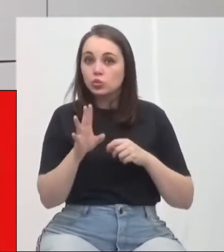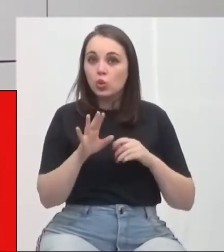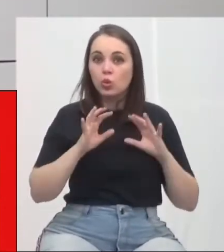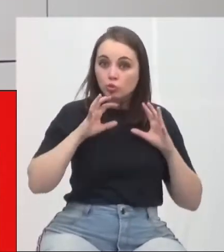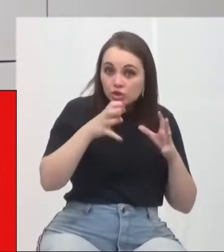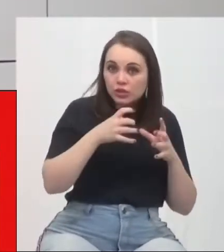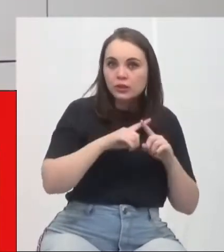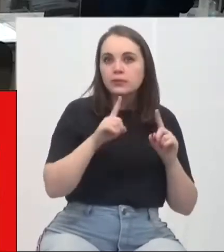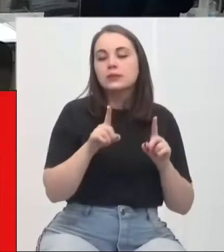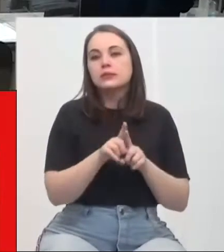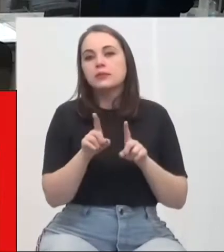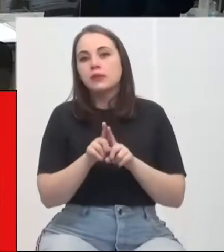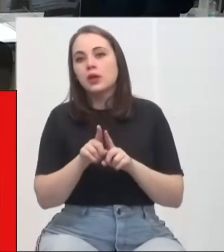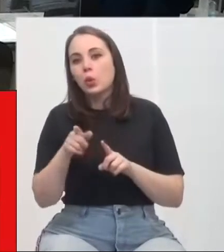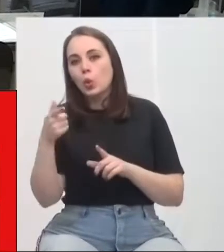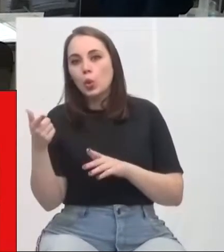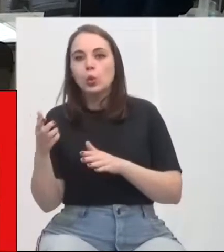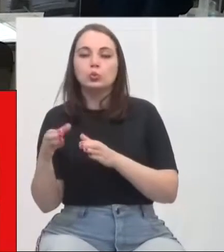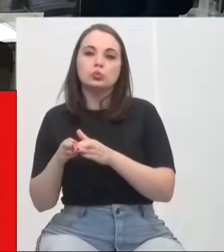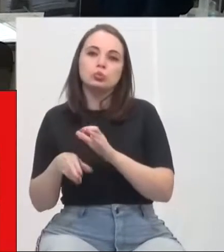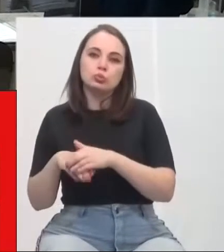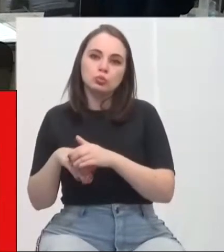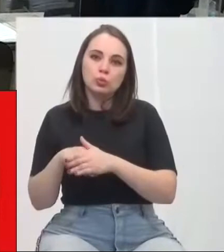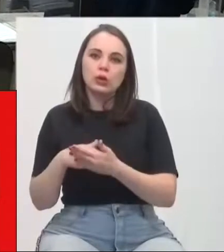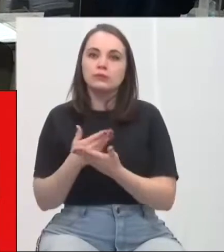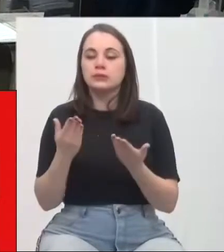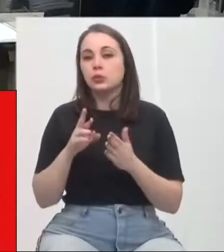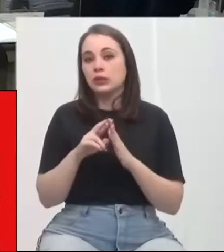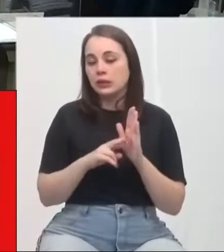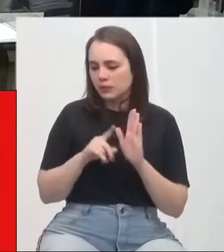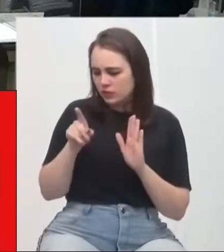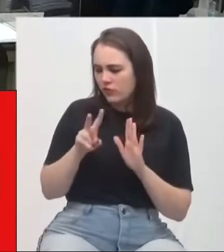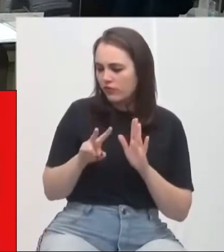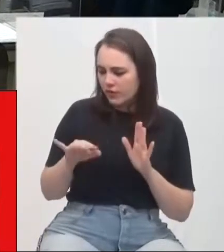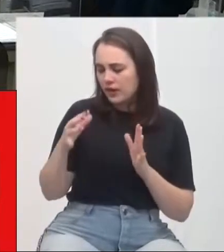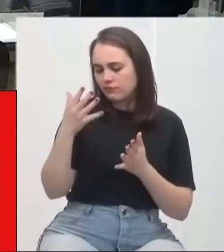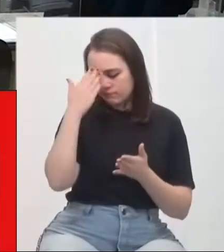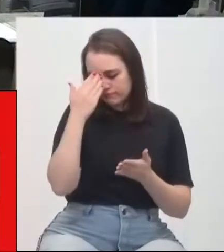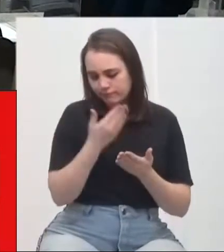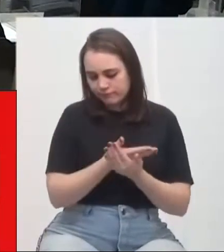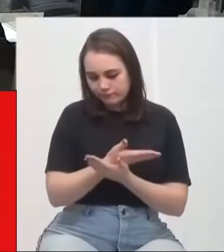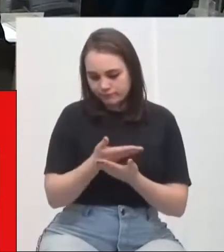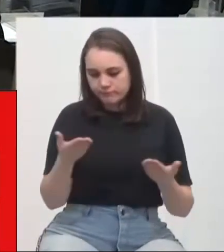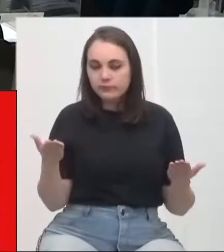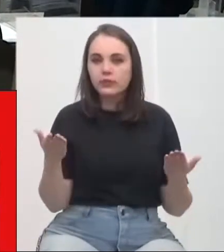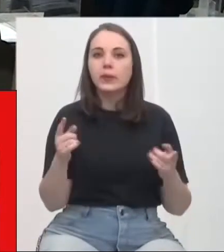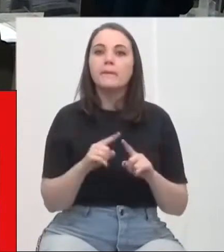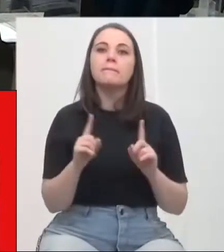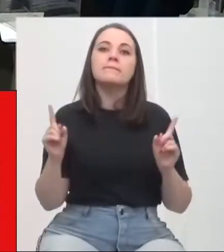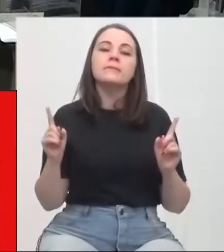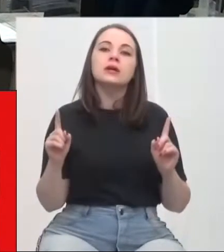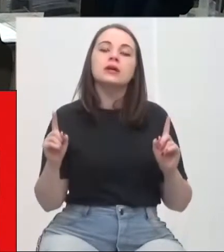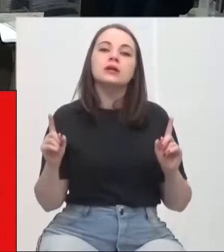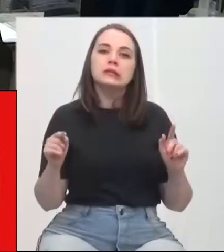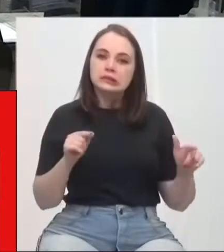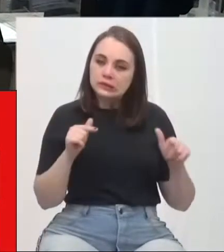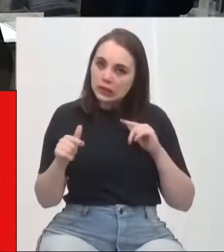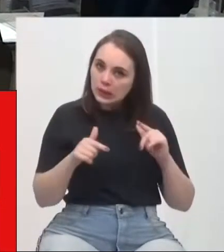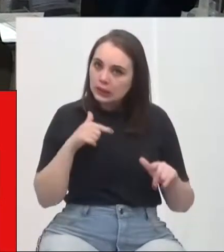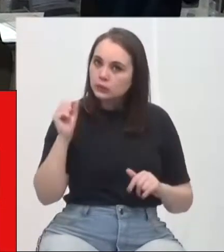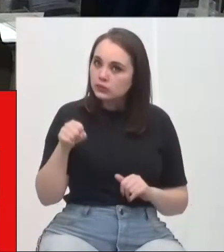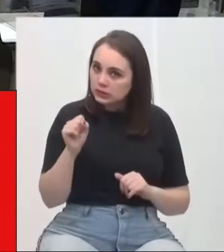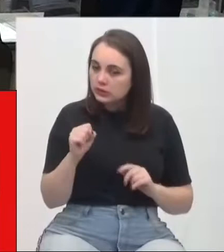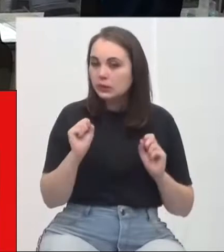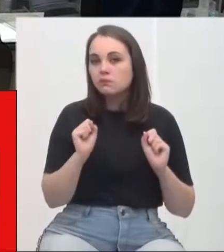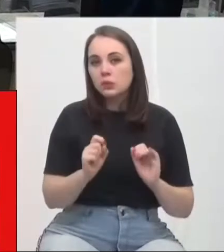Clube. Mas está se analisando, sim, o requerimento do senhor vai confirmar essa situação, mas está sendo trabalhado, sim, até posso